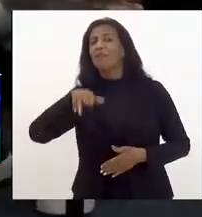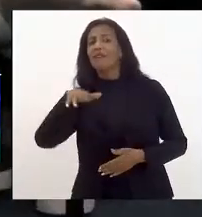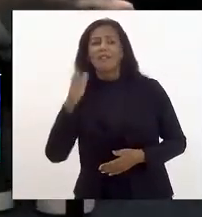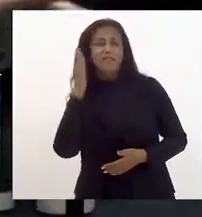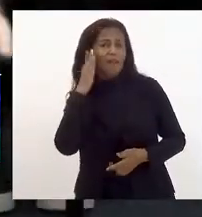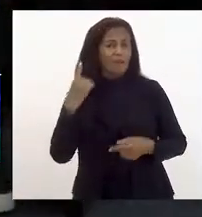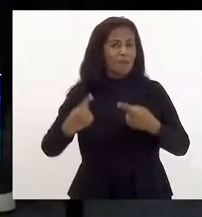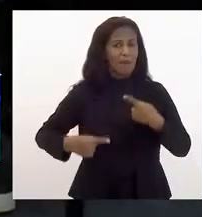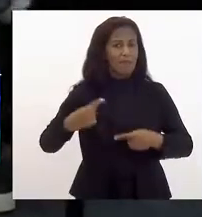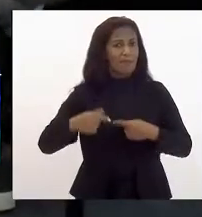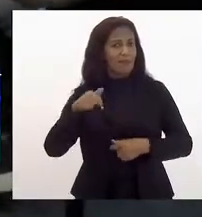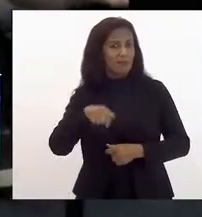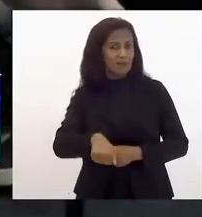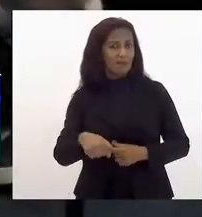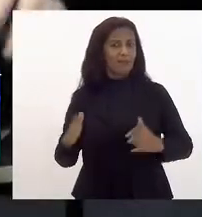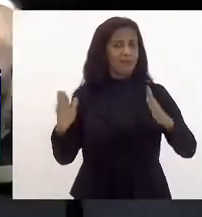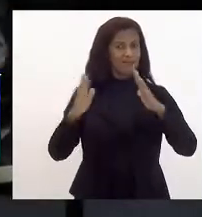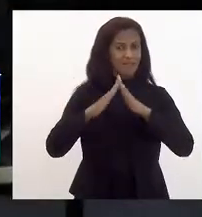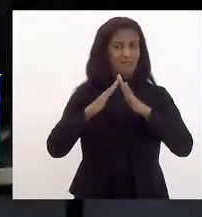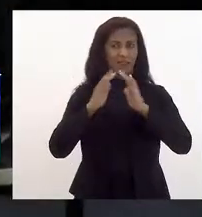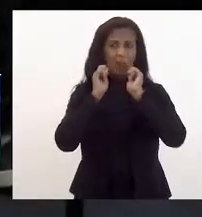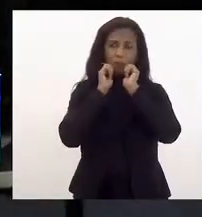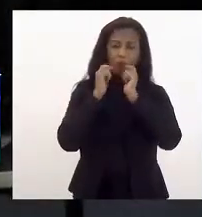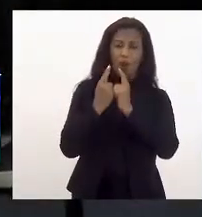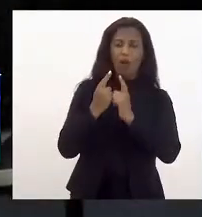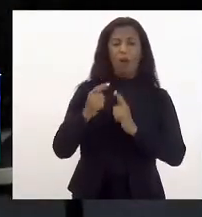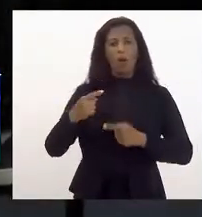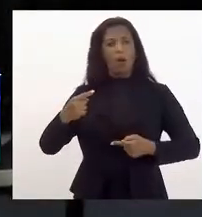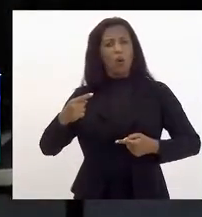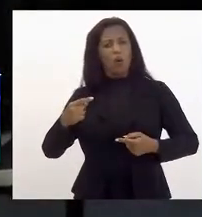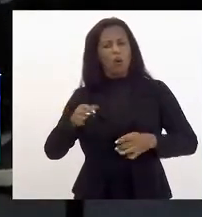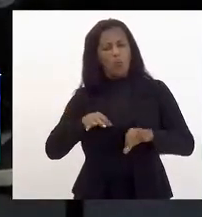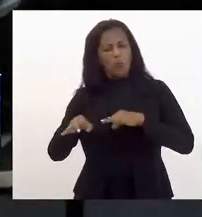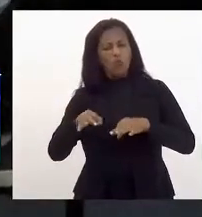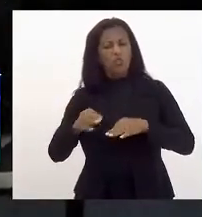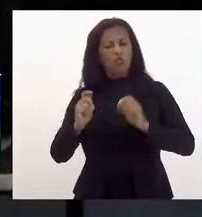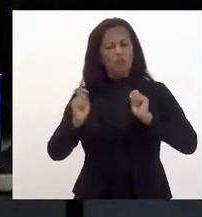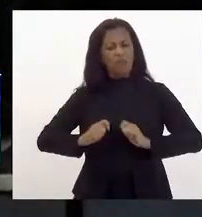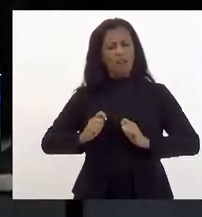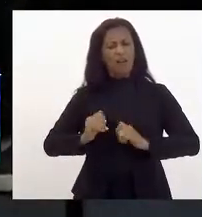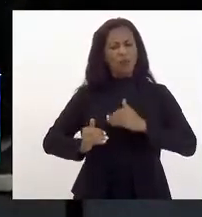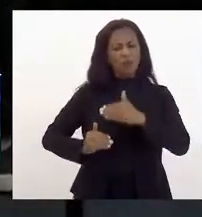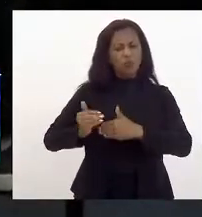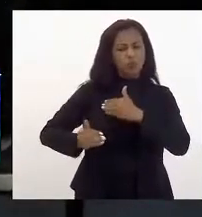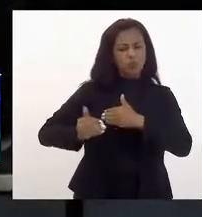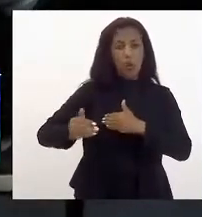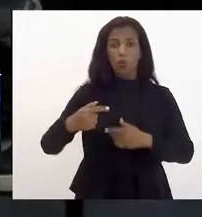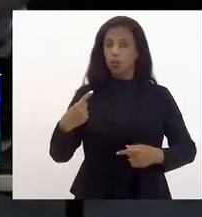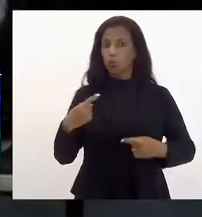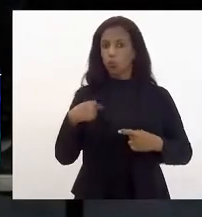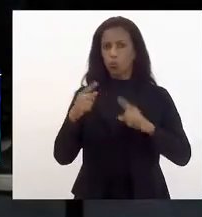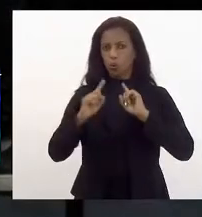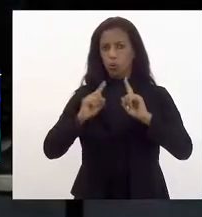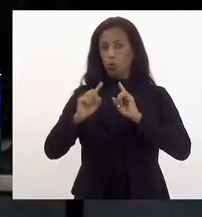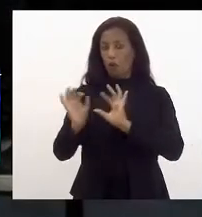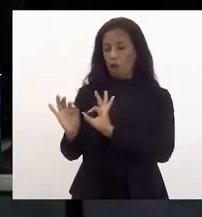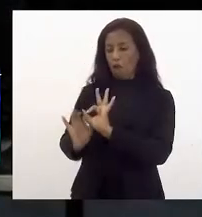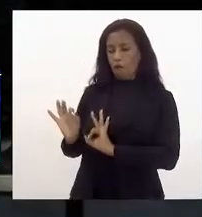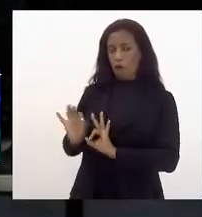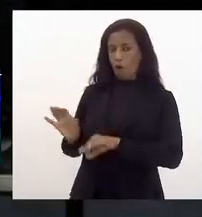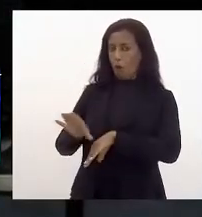nesta casa um projeto de lei que pudéssemos avançar no mérito não estou discutindo forma nem